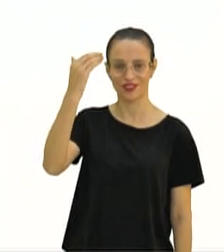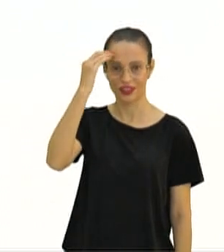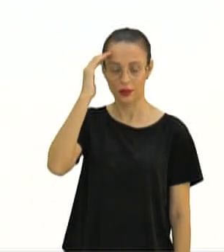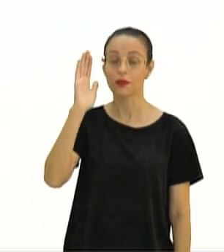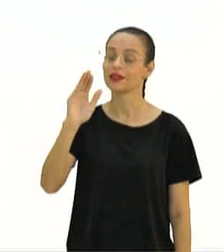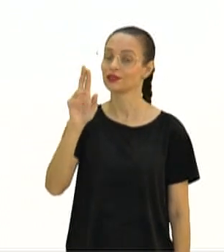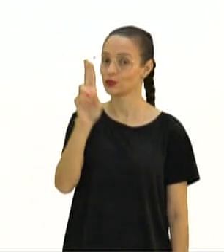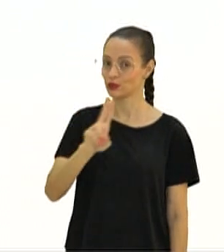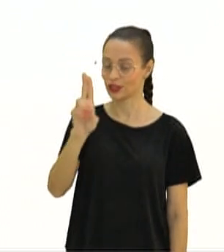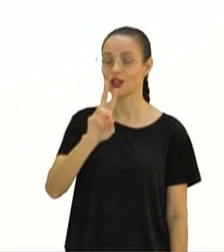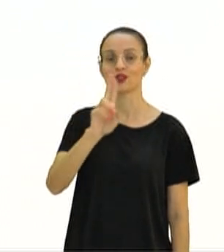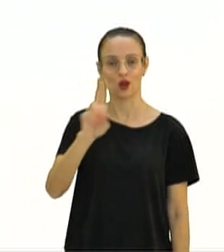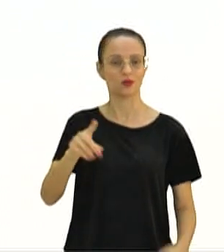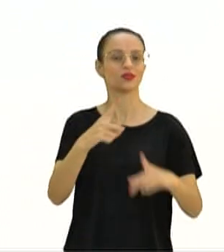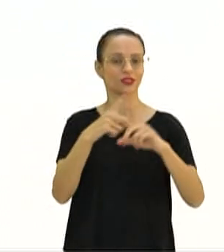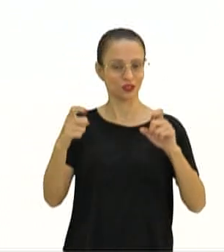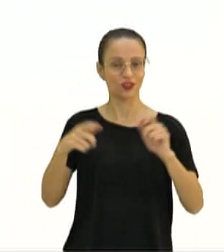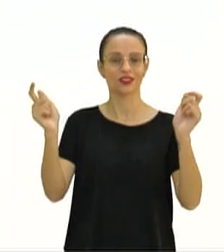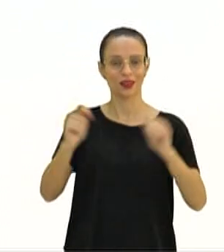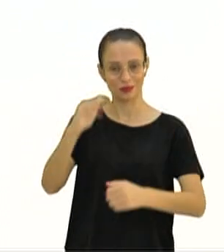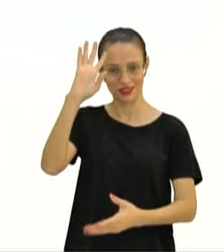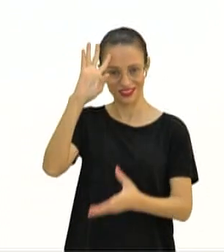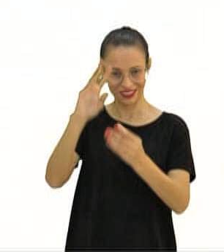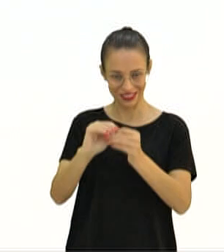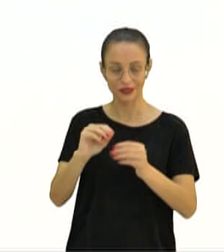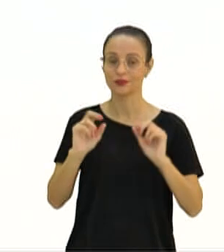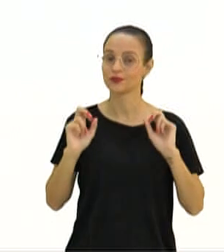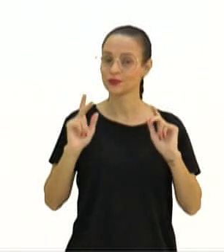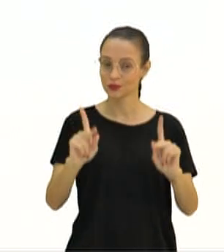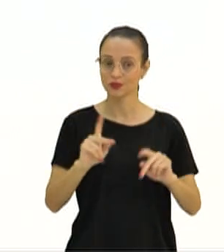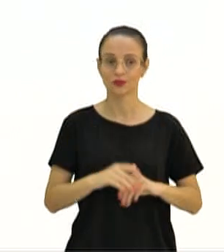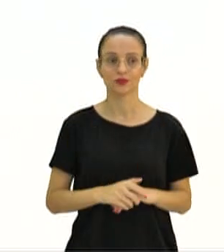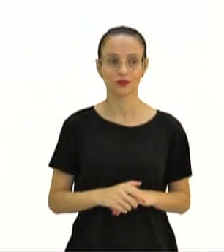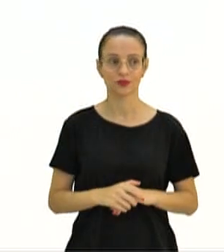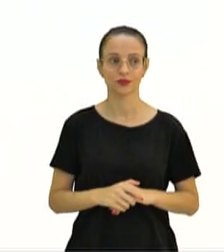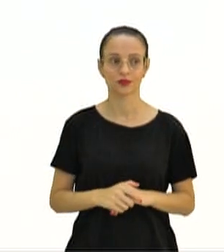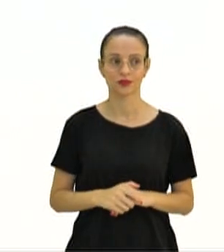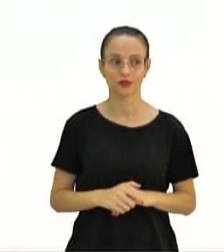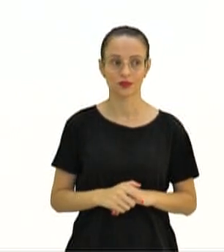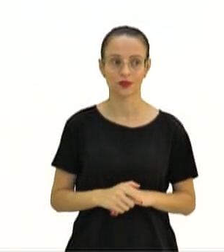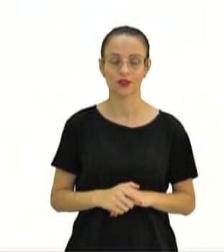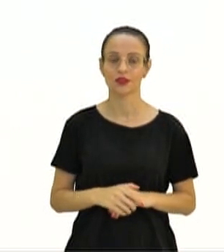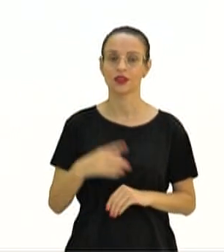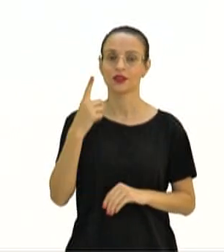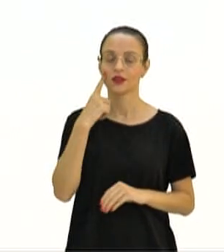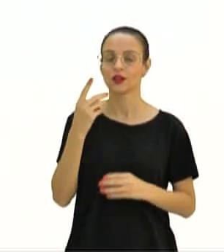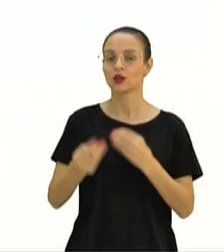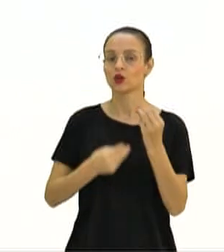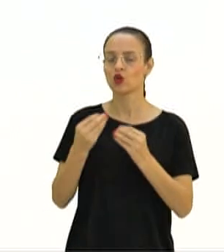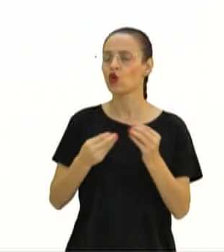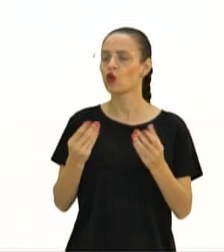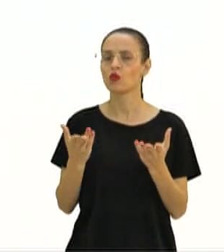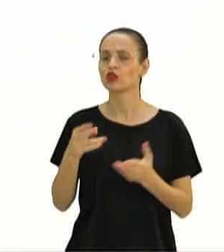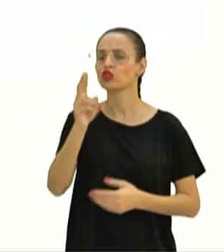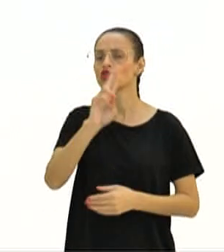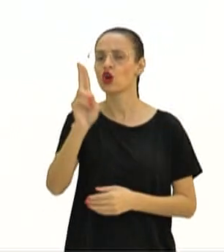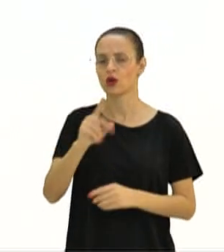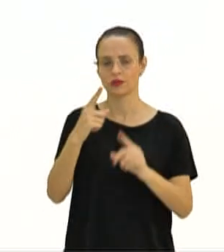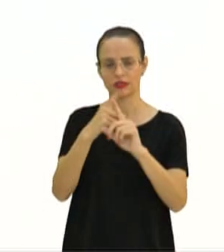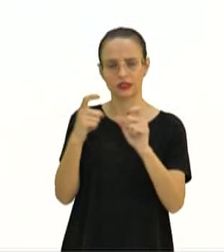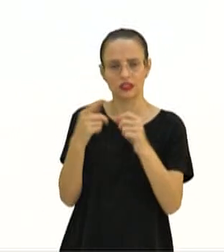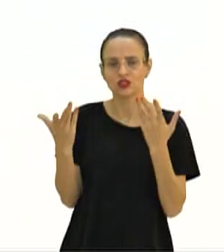científico, é possível que eles consigam entender. Tudo bem? Vamos analisar como que nós construímos esse nome científico?